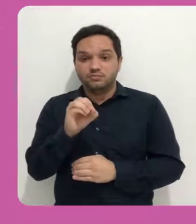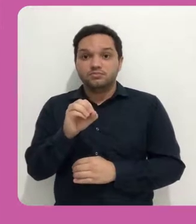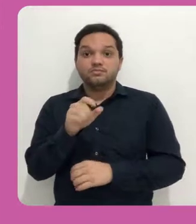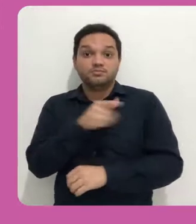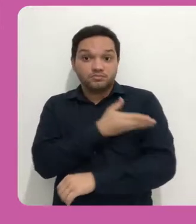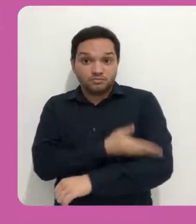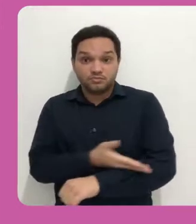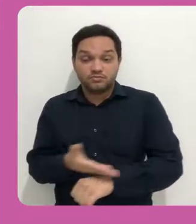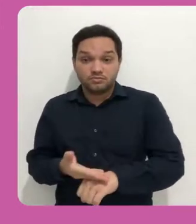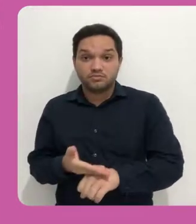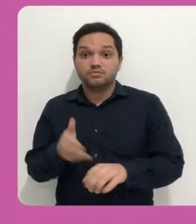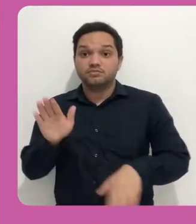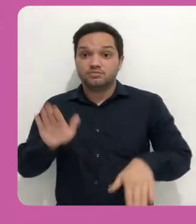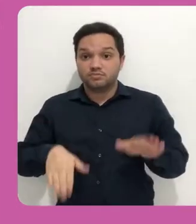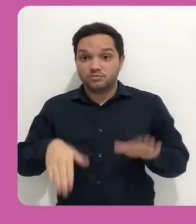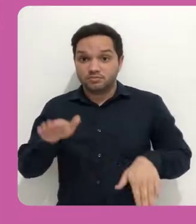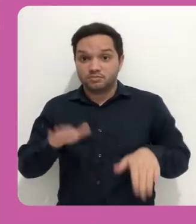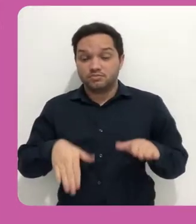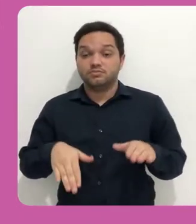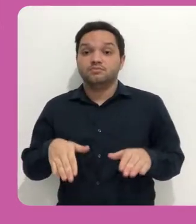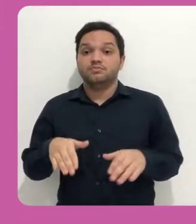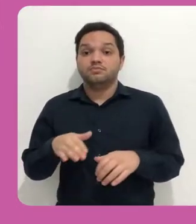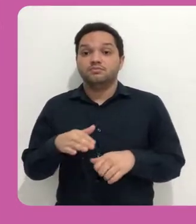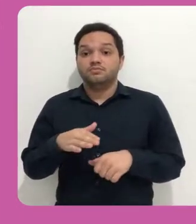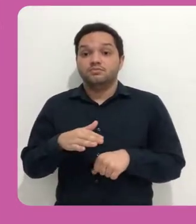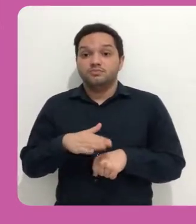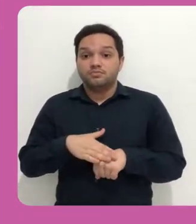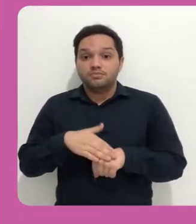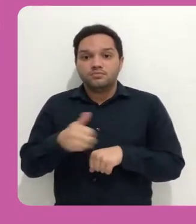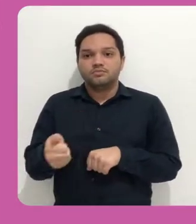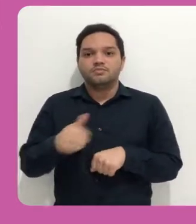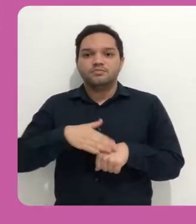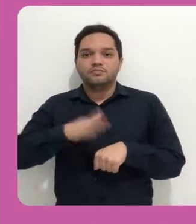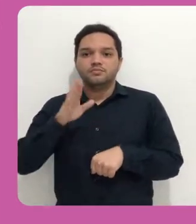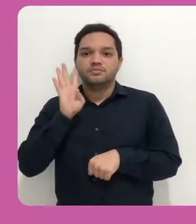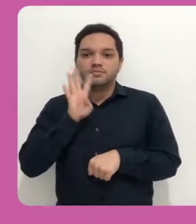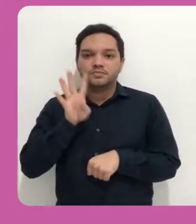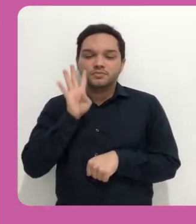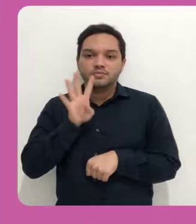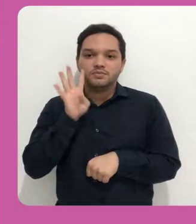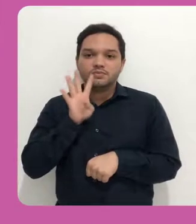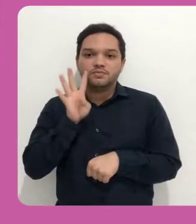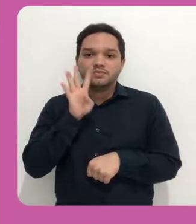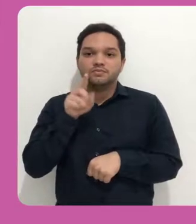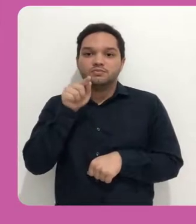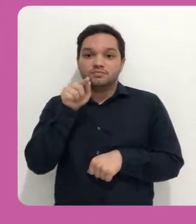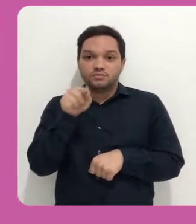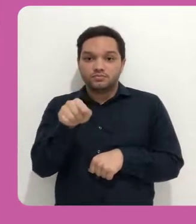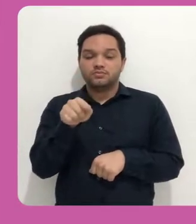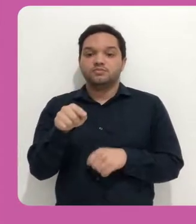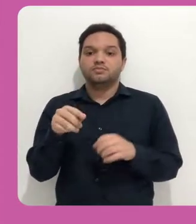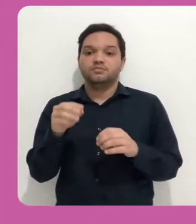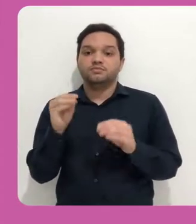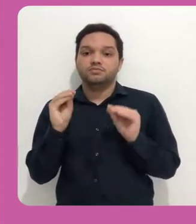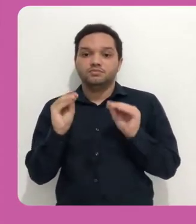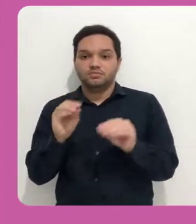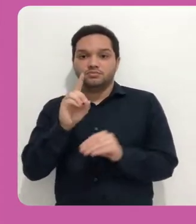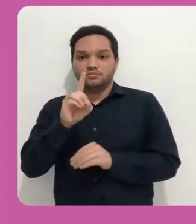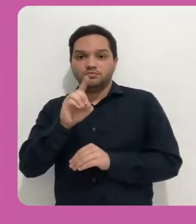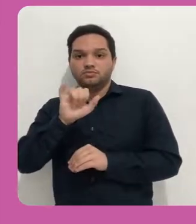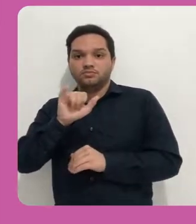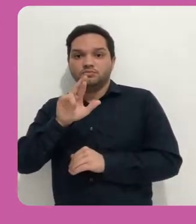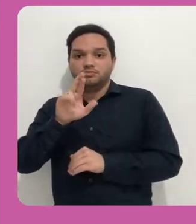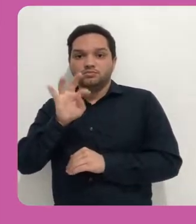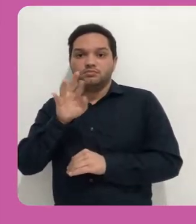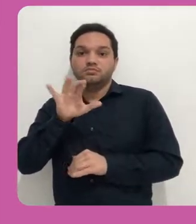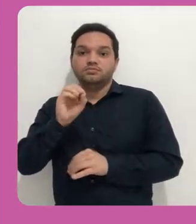Talvez seja mais legal para o aluno que você use um diretório e coloque todos